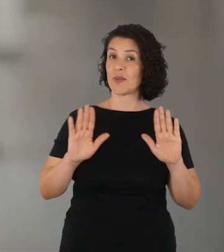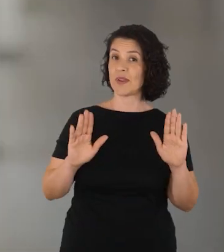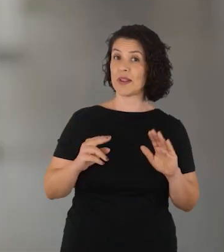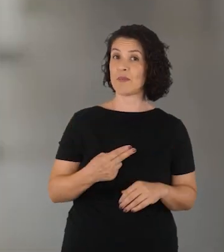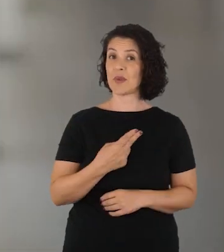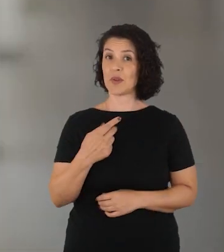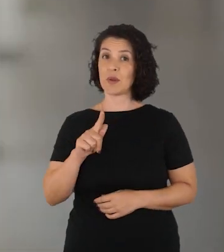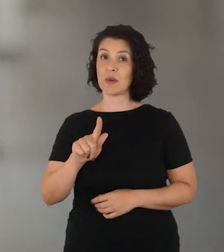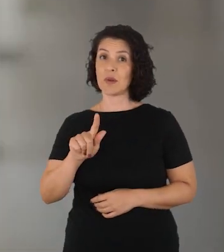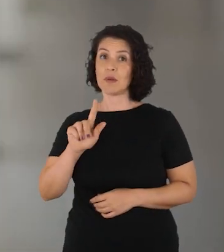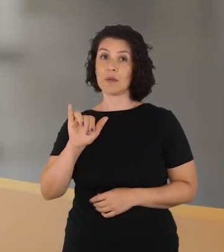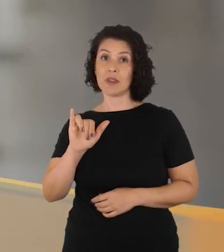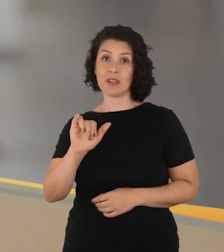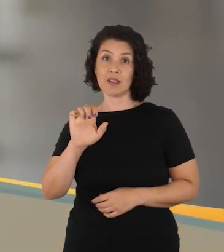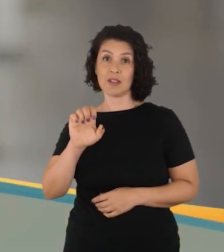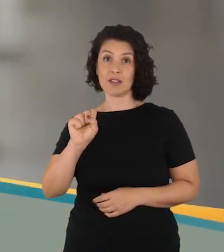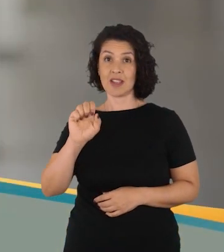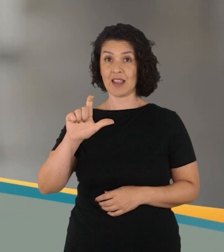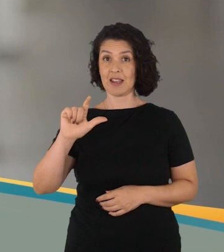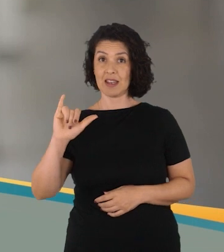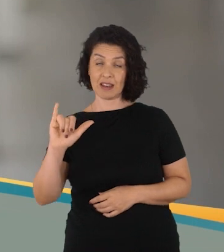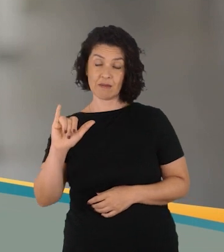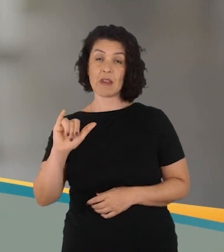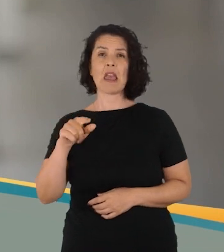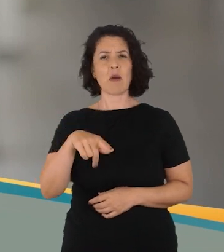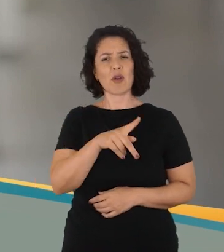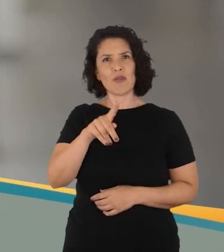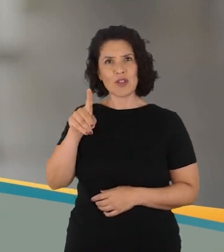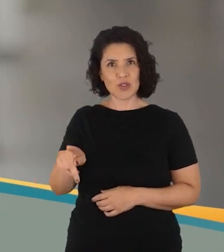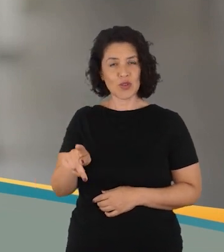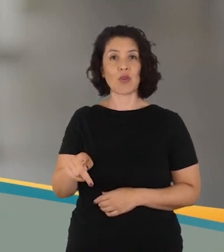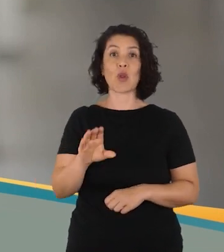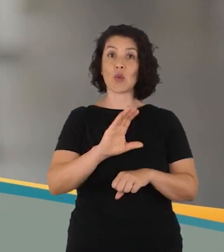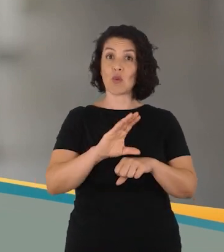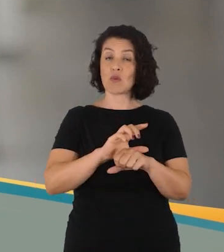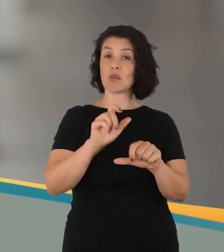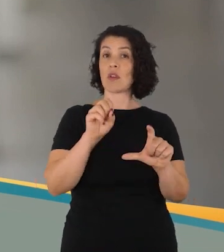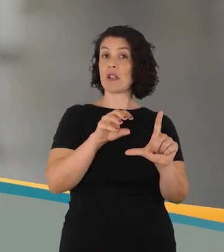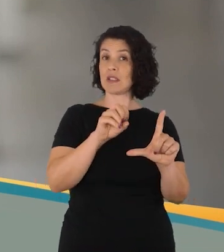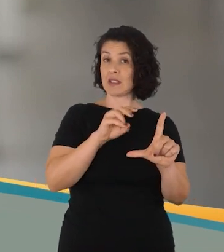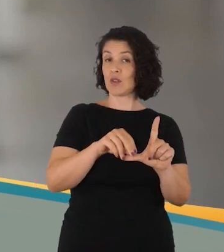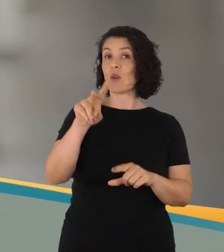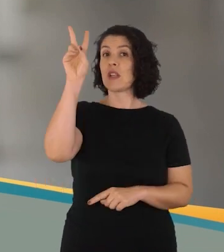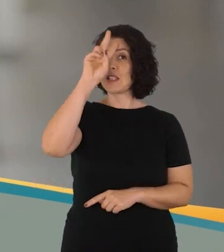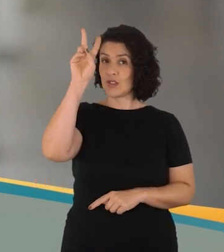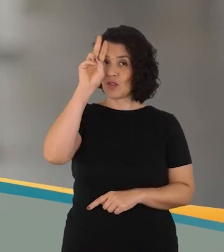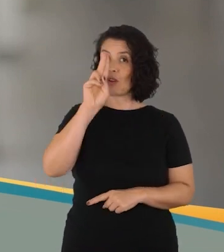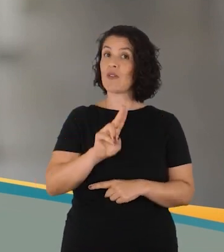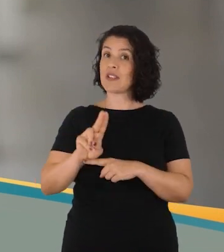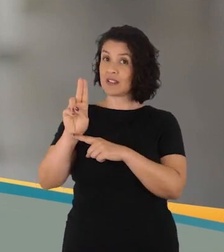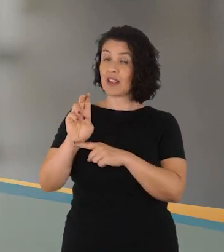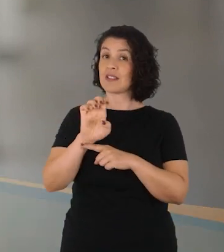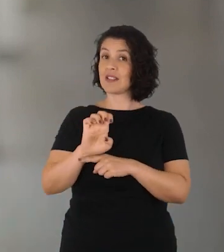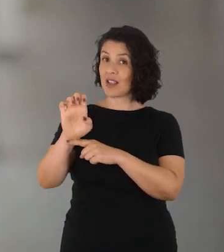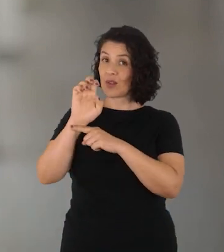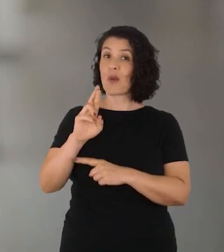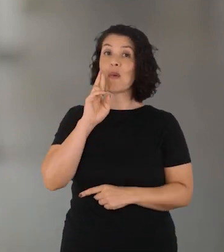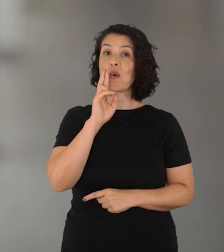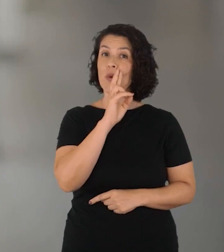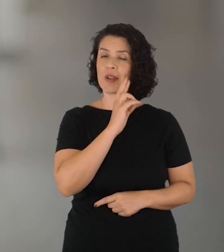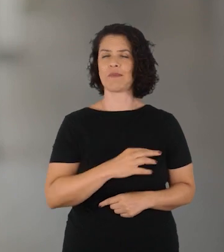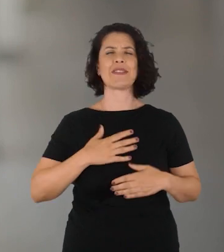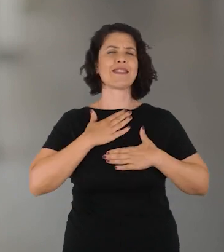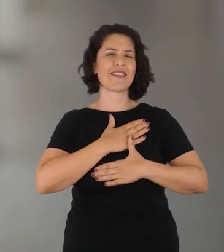Olá, meu nome é Gisele Deprá, eu sou professora do curso de Licenciatura em História da Universidade Estadual de Roraima. É uma